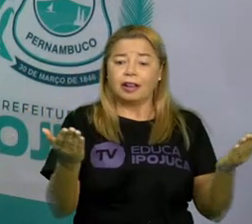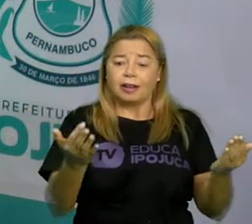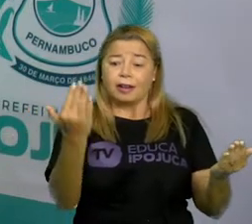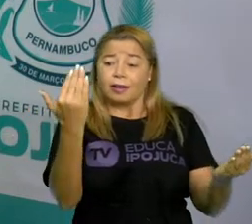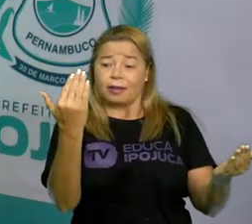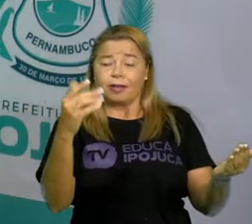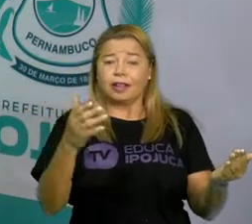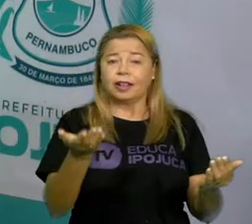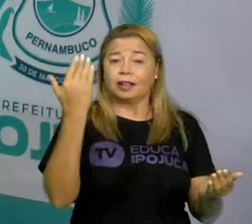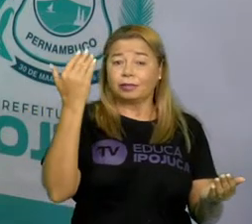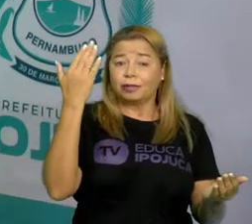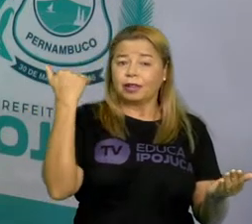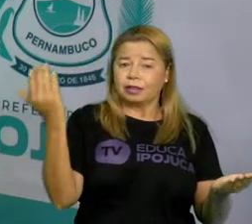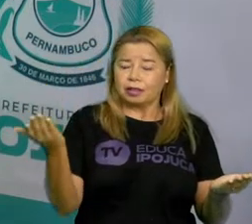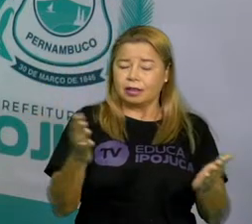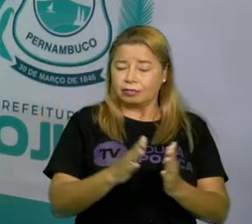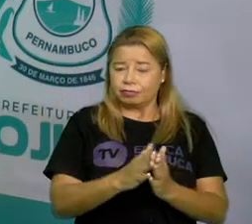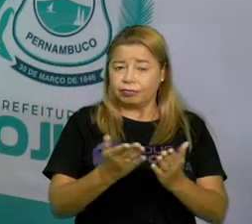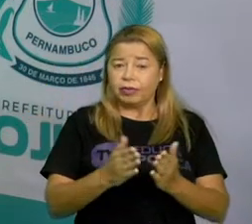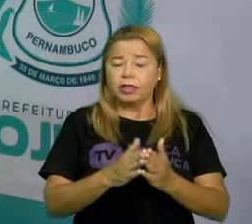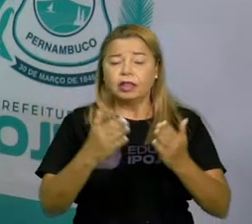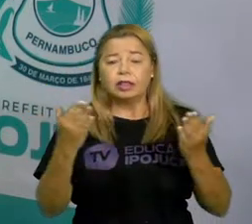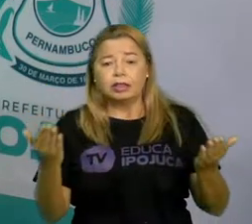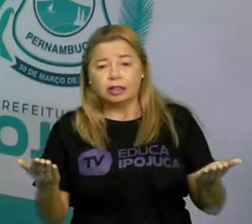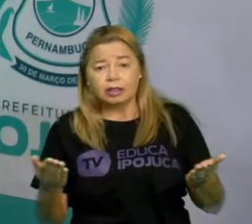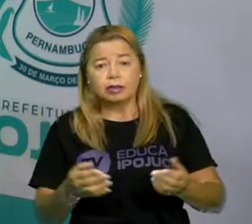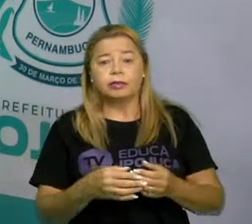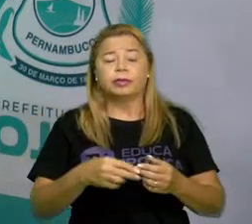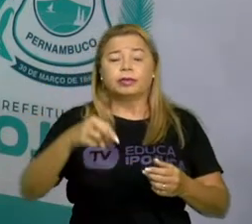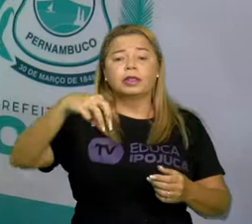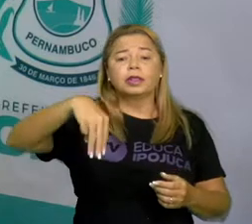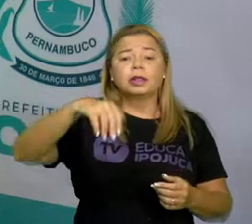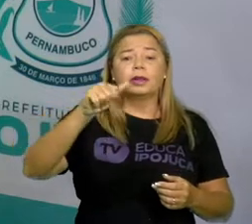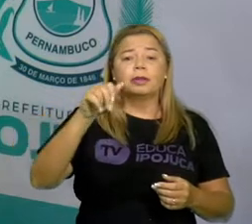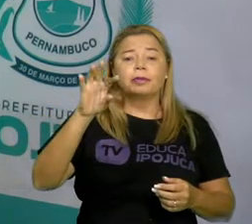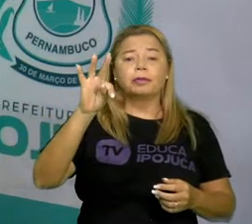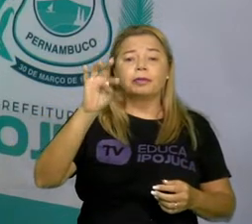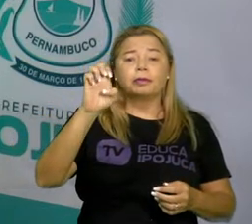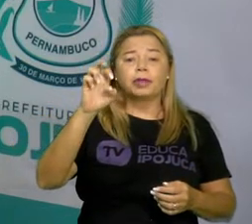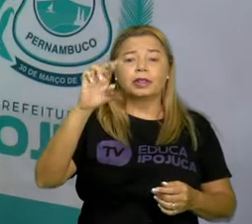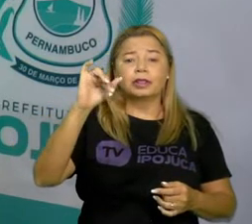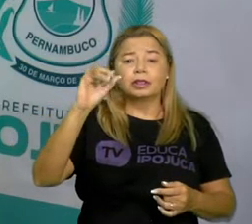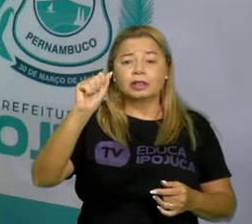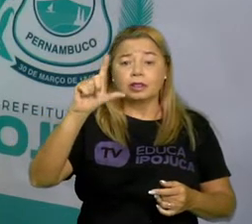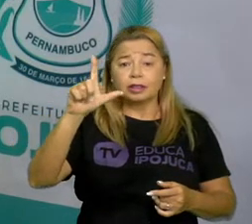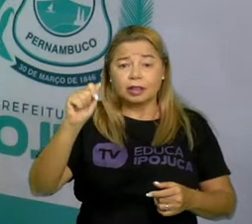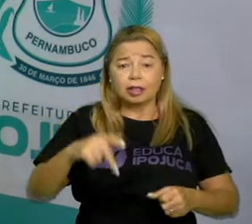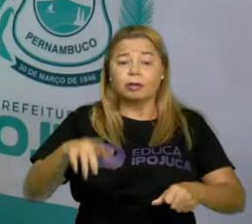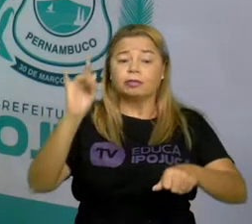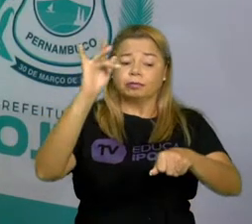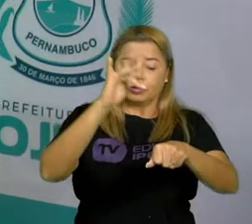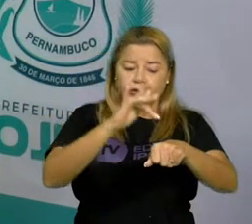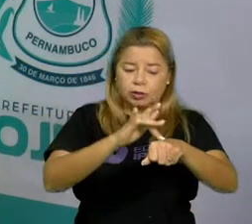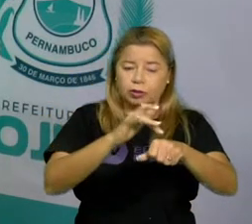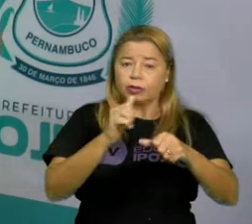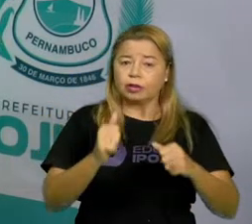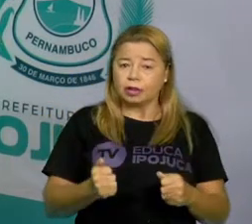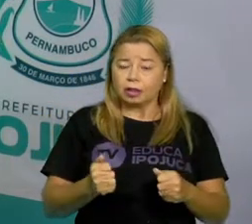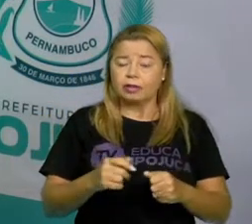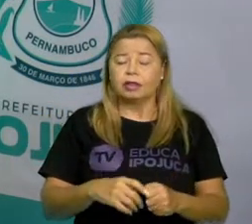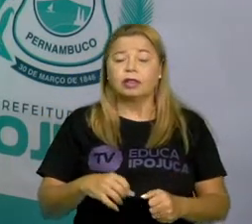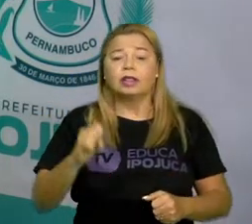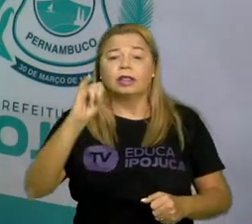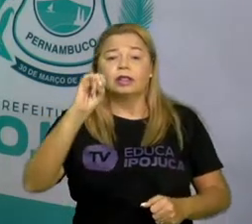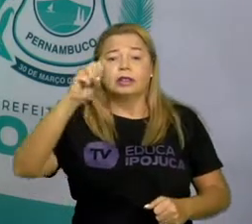diferença. Material eu posso pegar, como esse controle. E material eu não posso pegar,